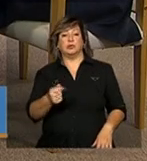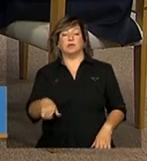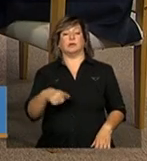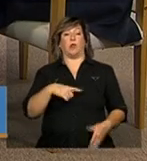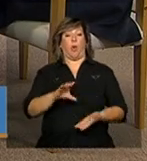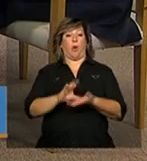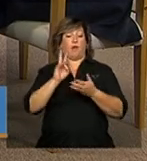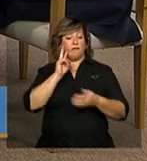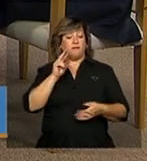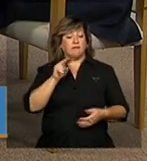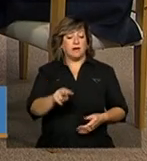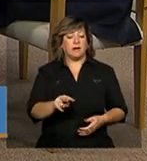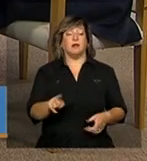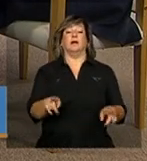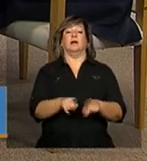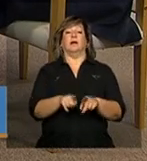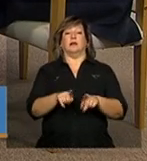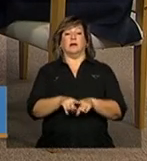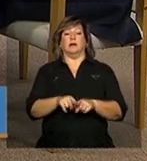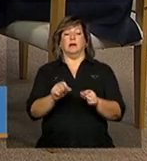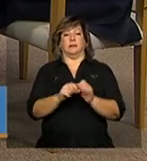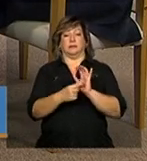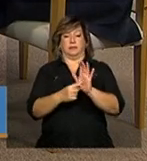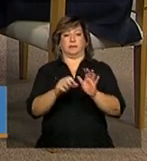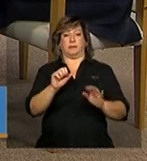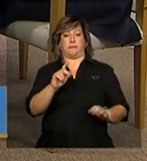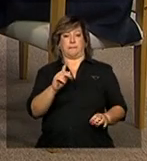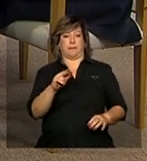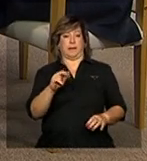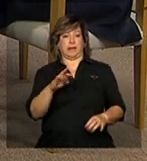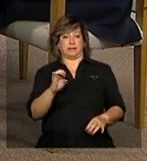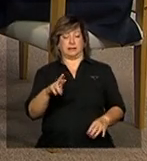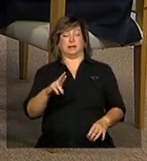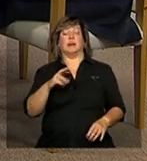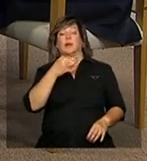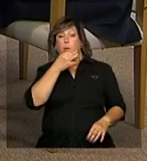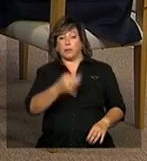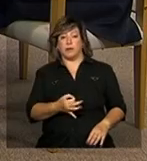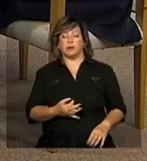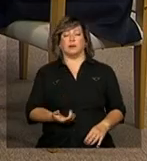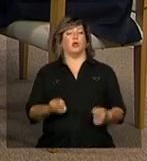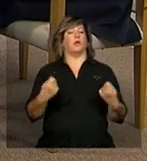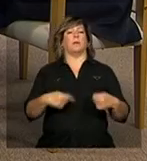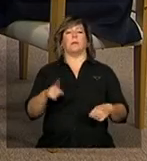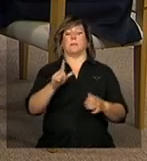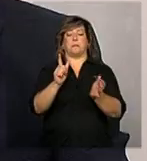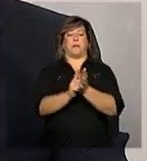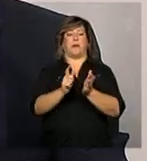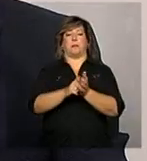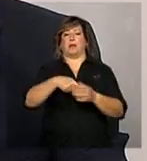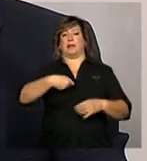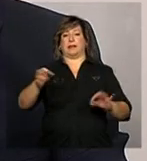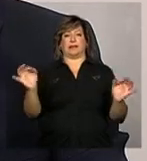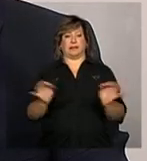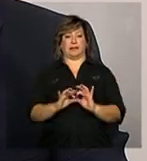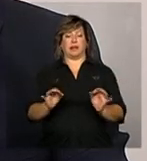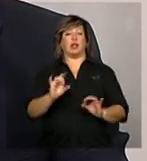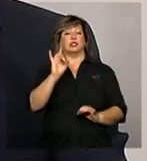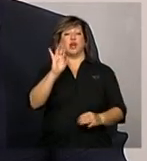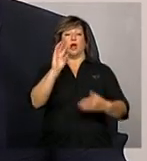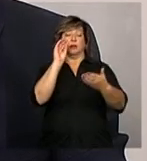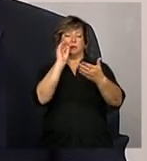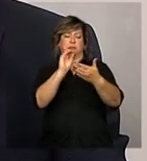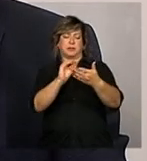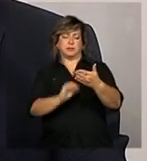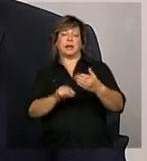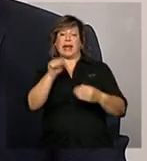não é necessário enviar para a SENARC qualquer documento em forma de papel o que é necessário é fazer o preenchimento tal